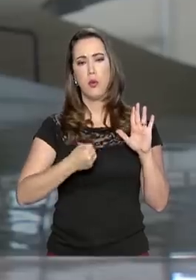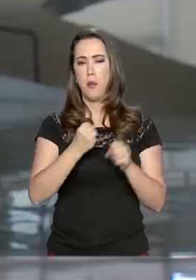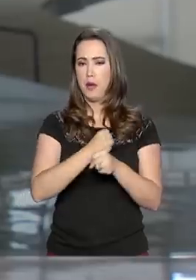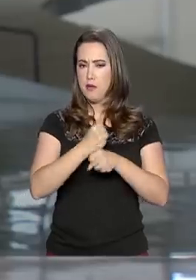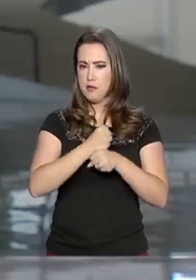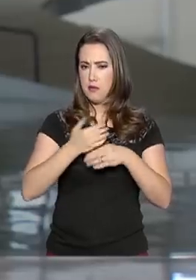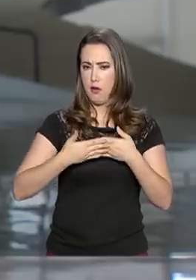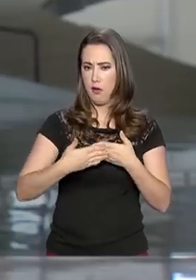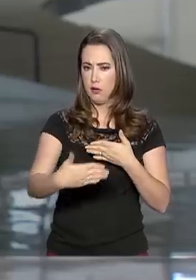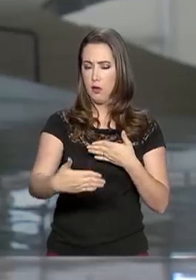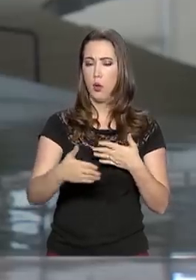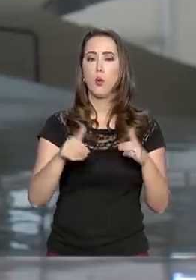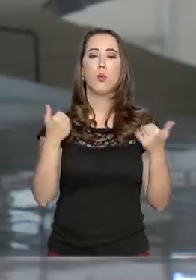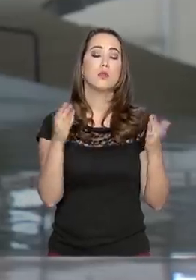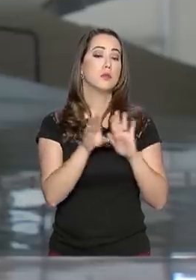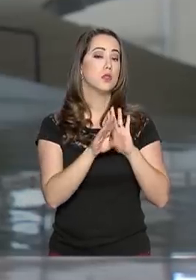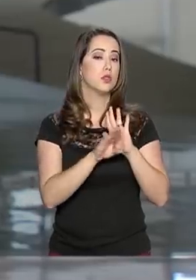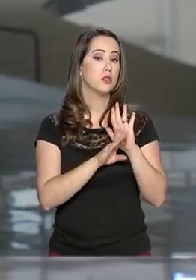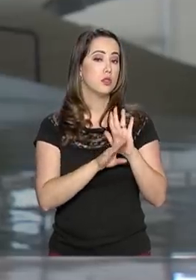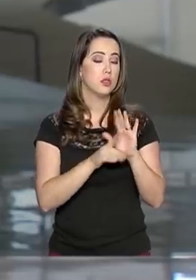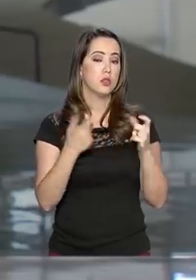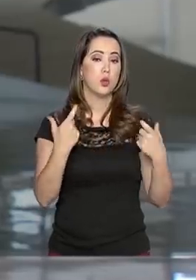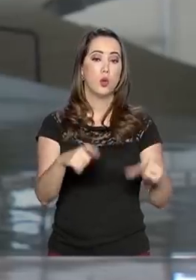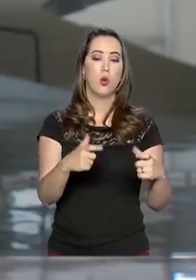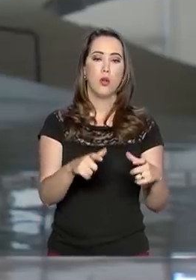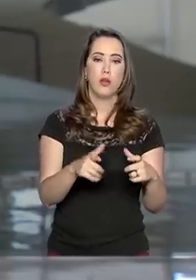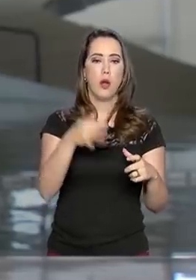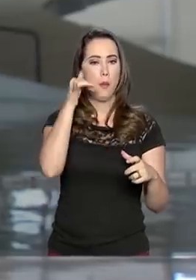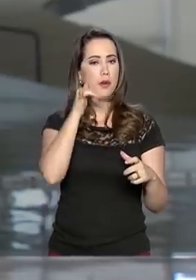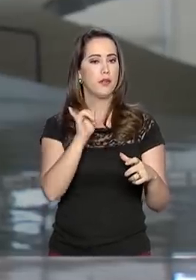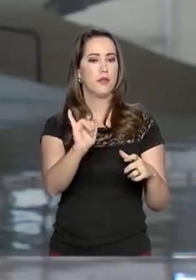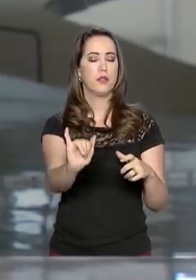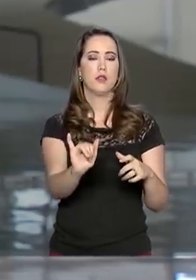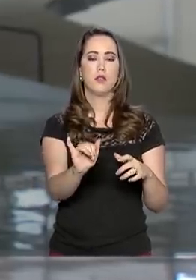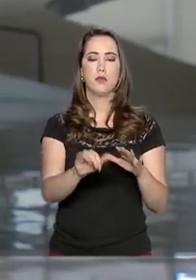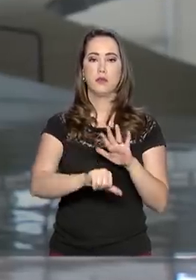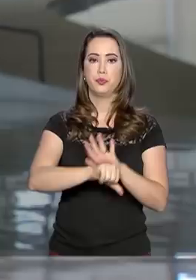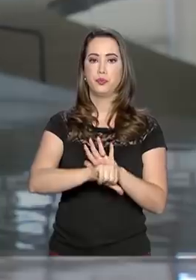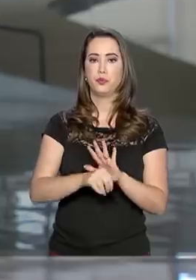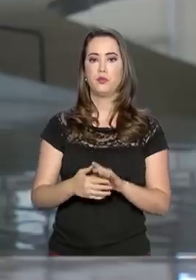crime. Essa ação vai começar em Foz do Iguaçu, no Paraná.